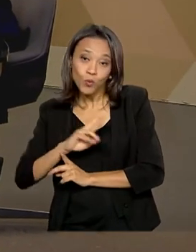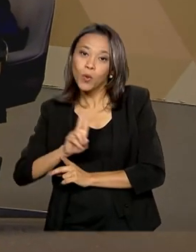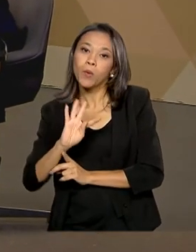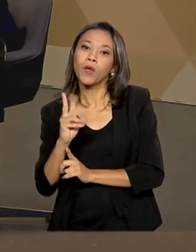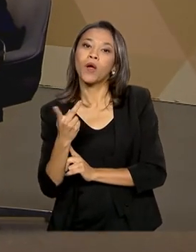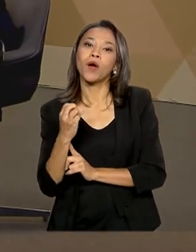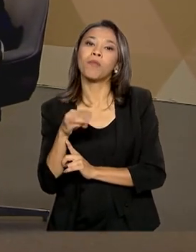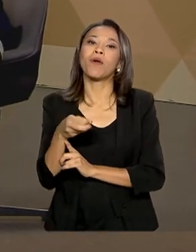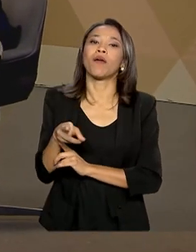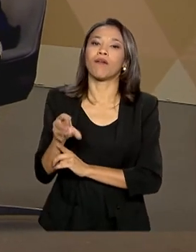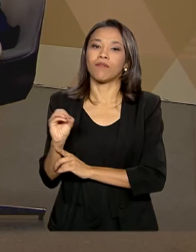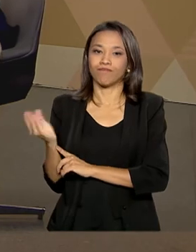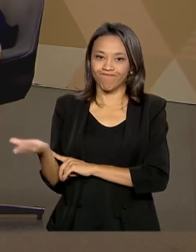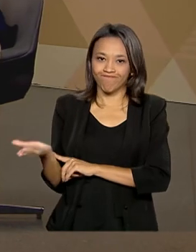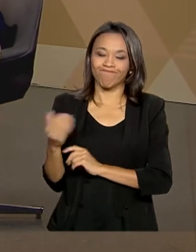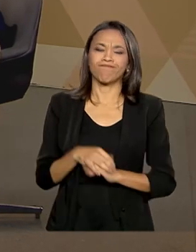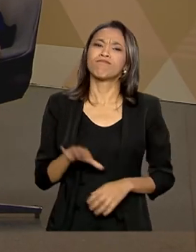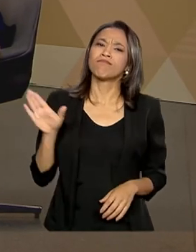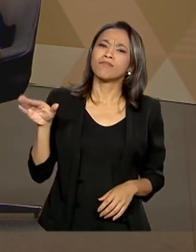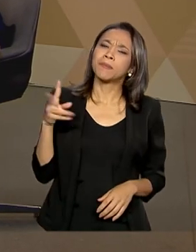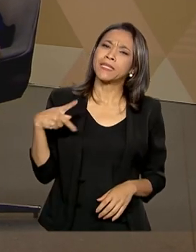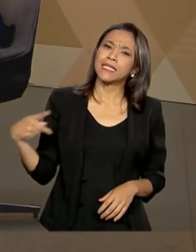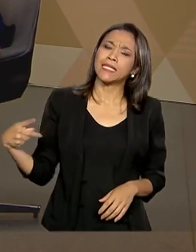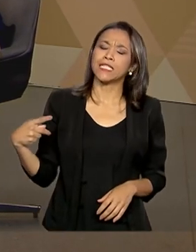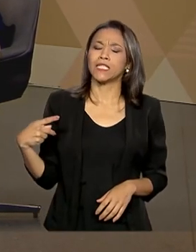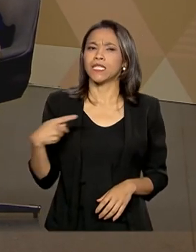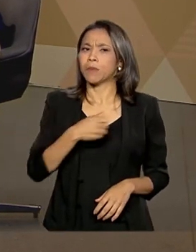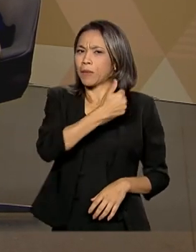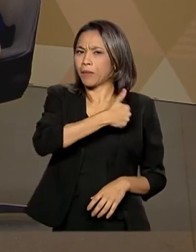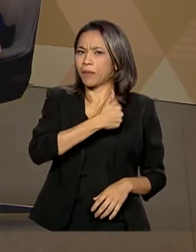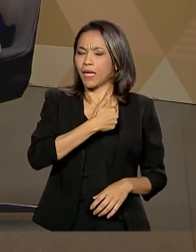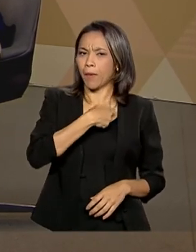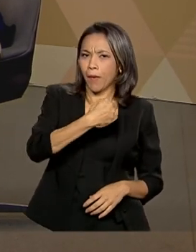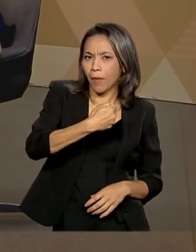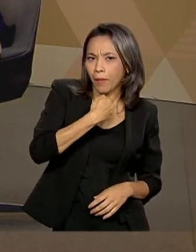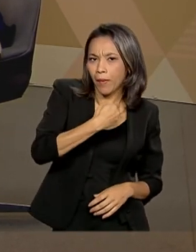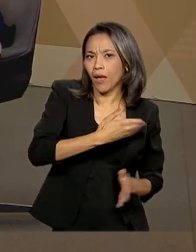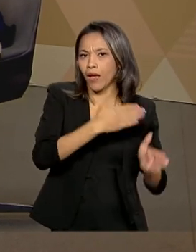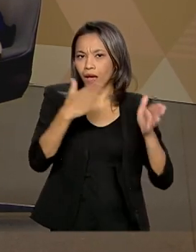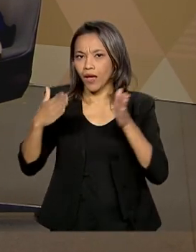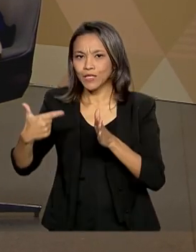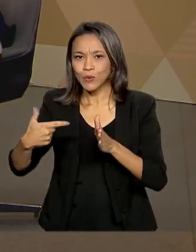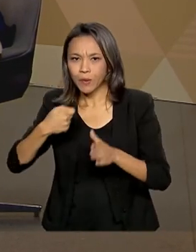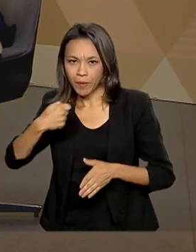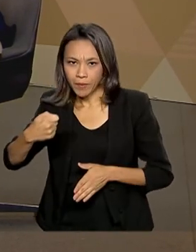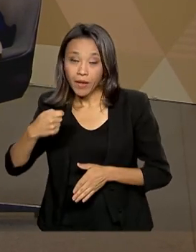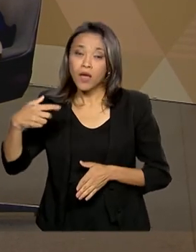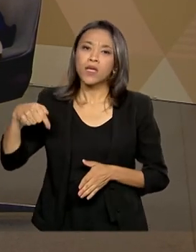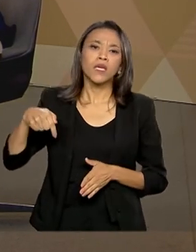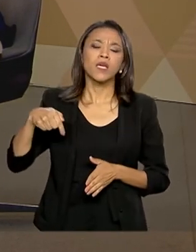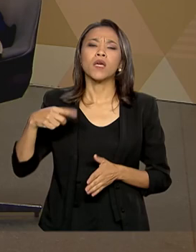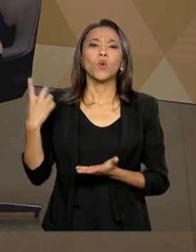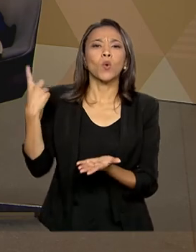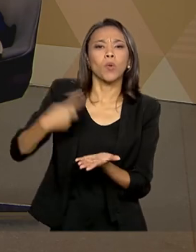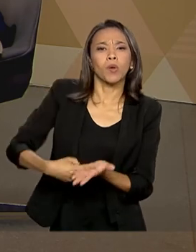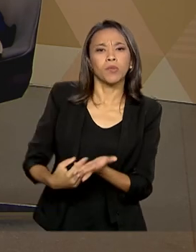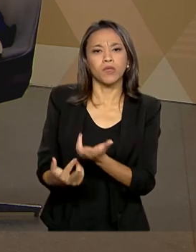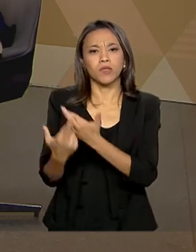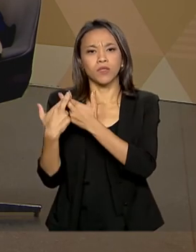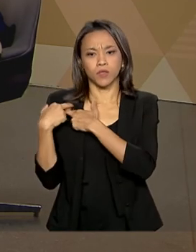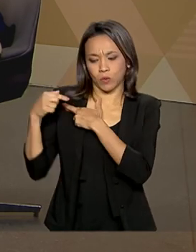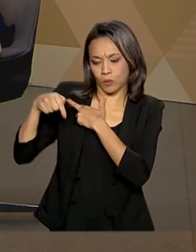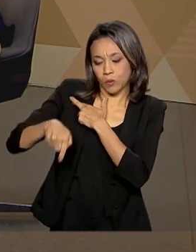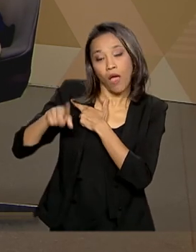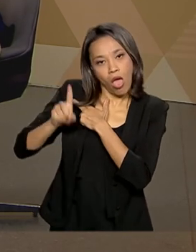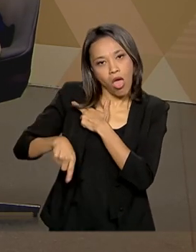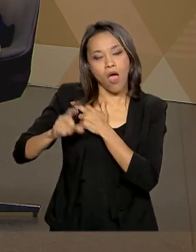Serqueira. Presidente, a gente falou no primeiro bloco um pouquinho sobre essas missões do ICMBio, que é justamente fazer